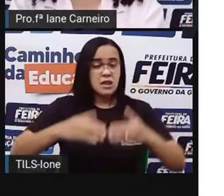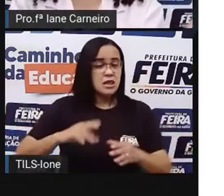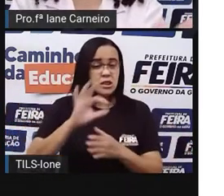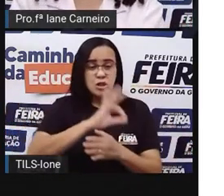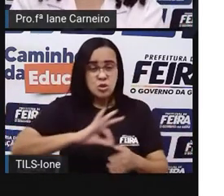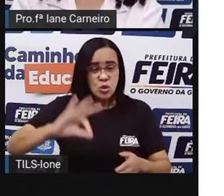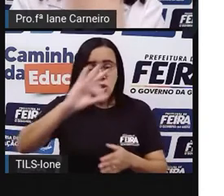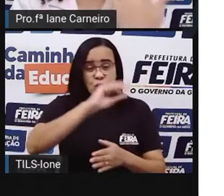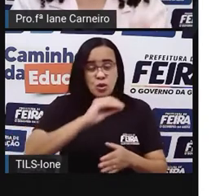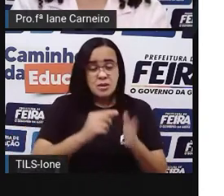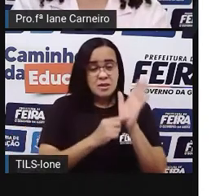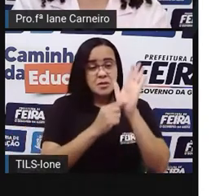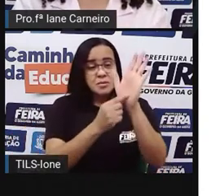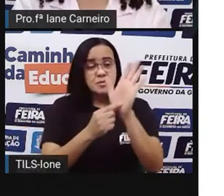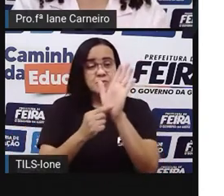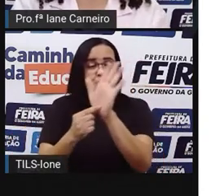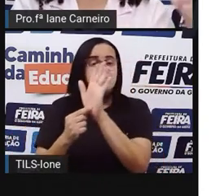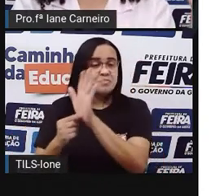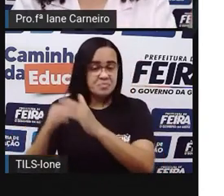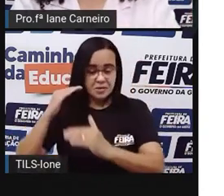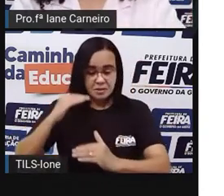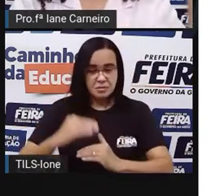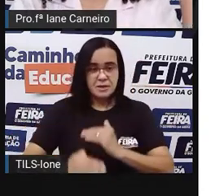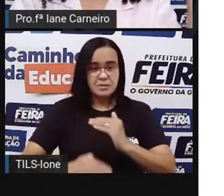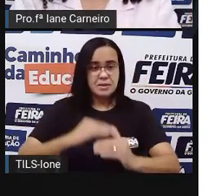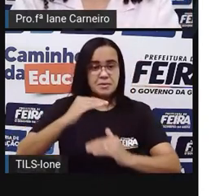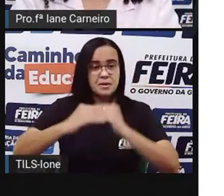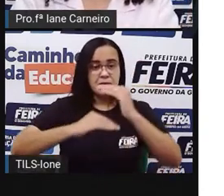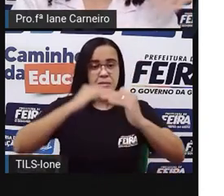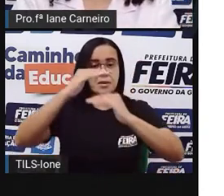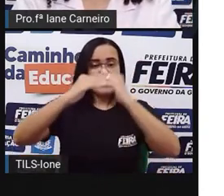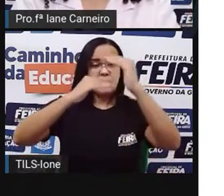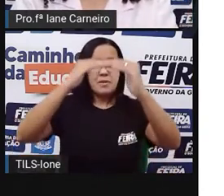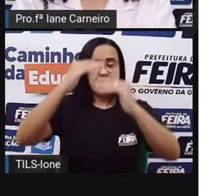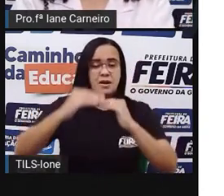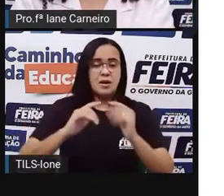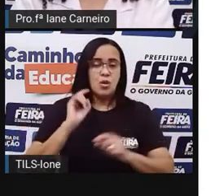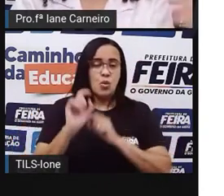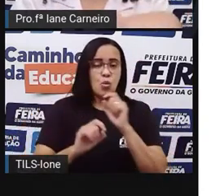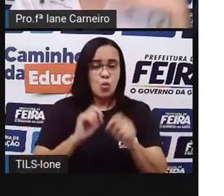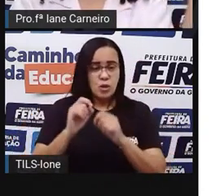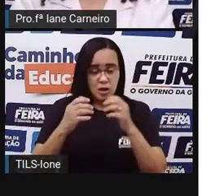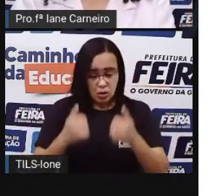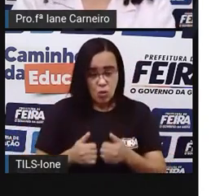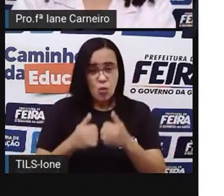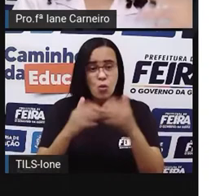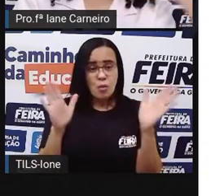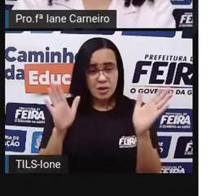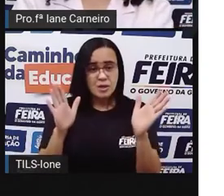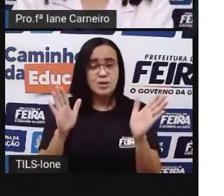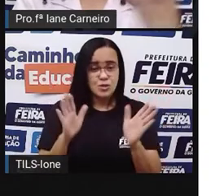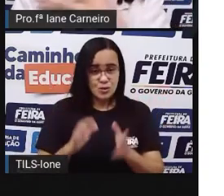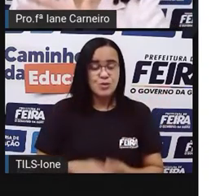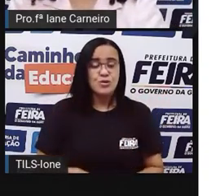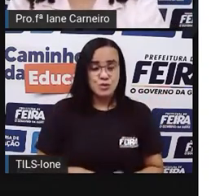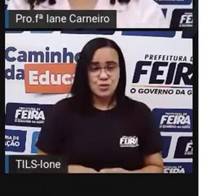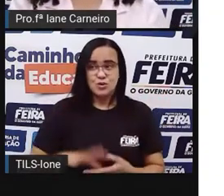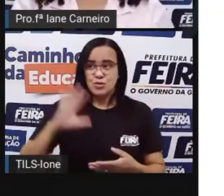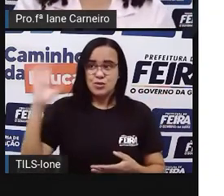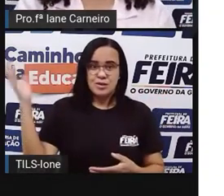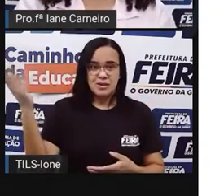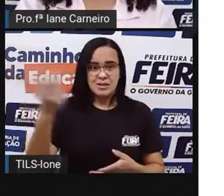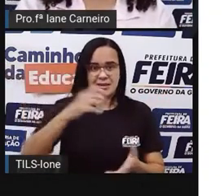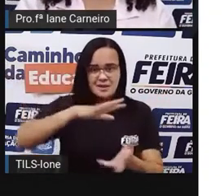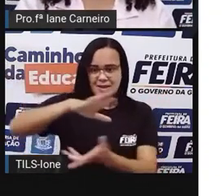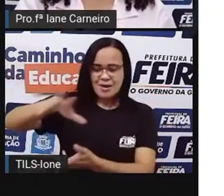evolução dos seres vivos, né? Desde lá, do início do planeta, da galáxia, né? Até os